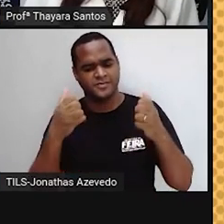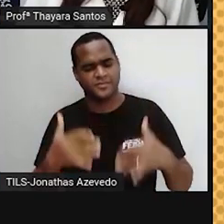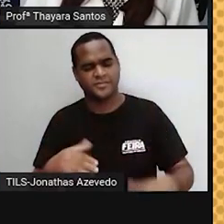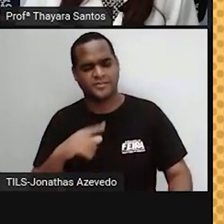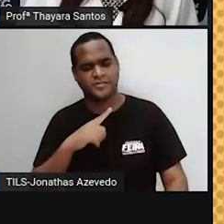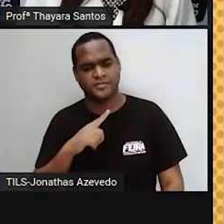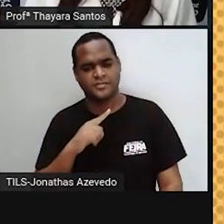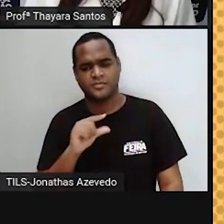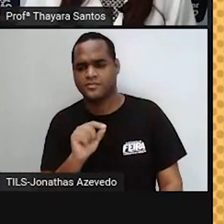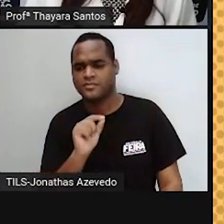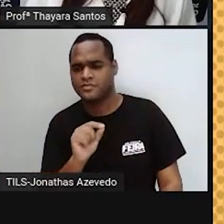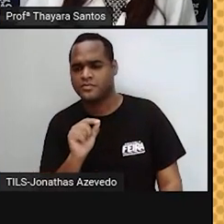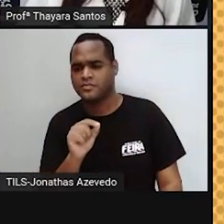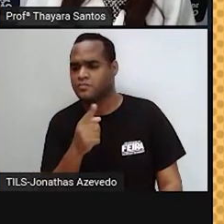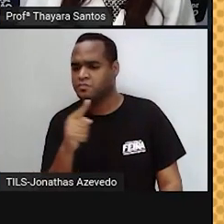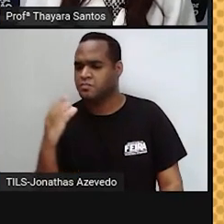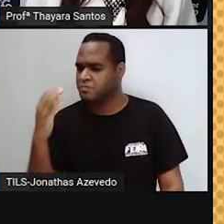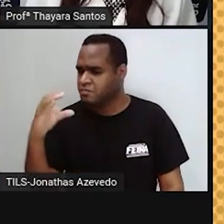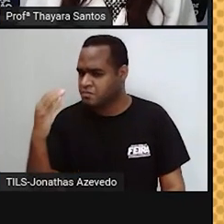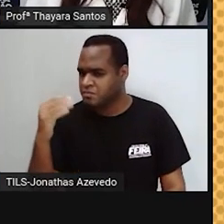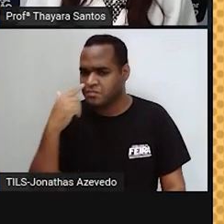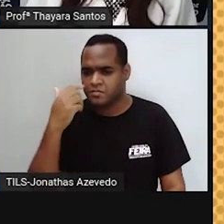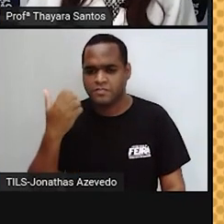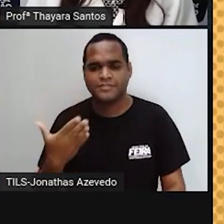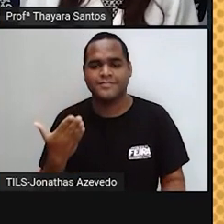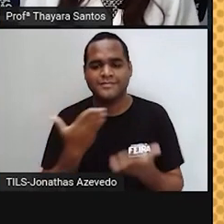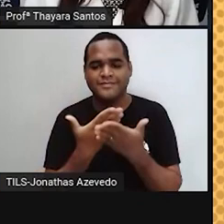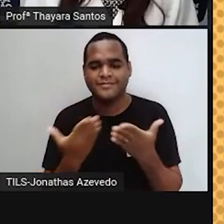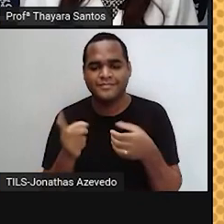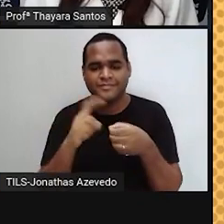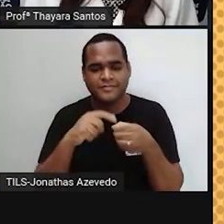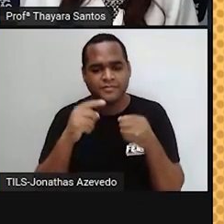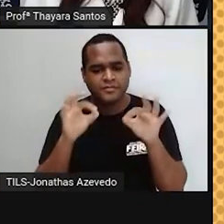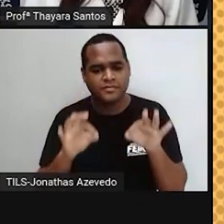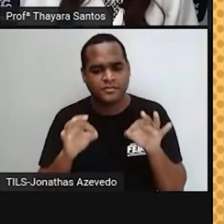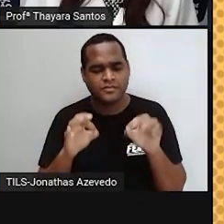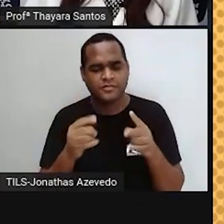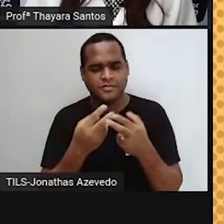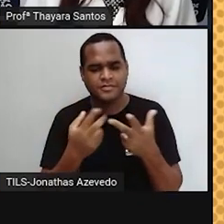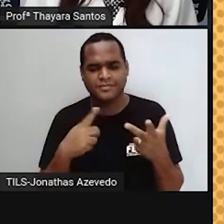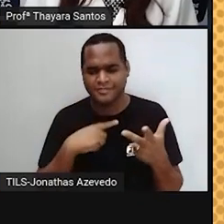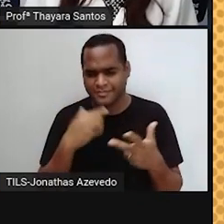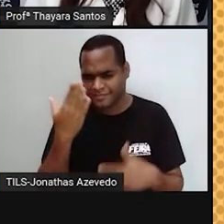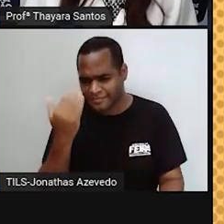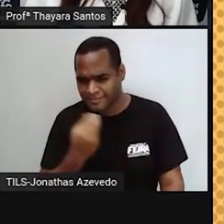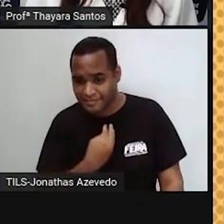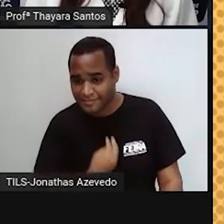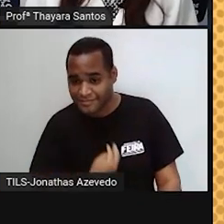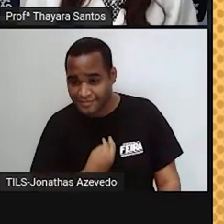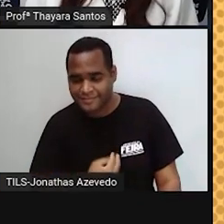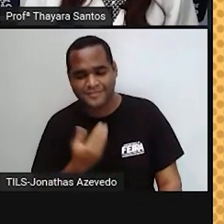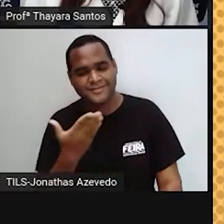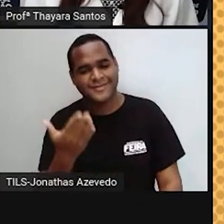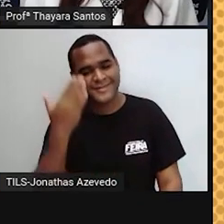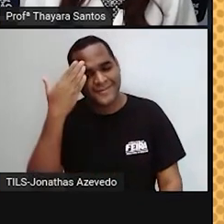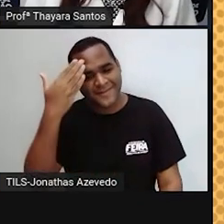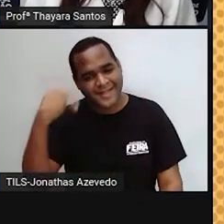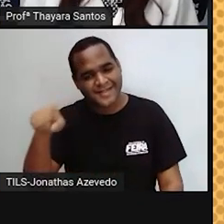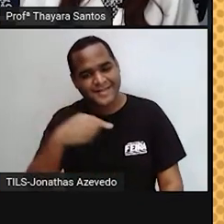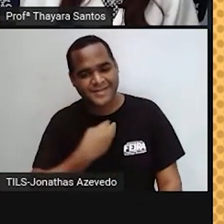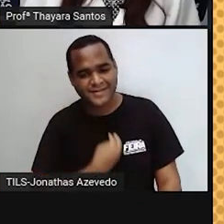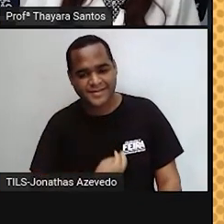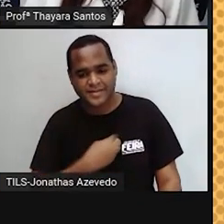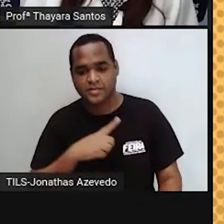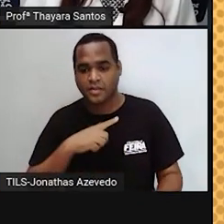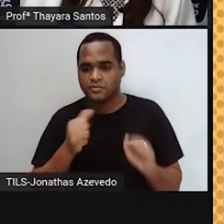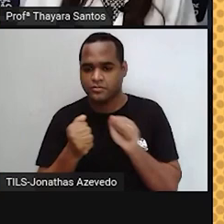de volta aqui para a nossa aula de Ciências. É um prazer enorme ter vocês aqui de novo com a gente. Muito obrigada por estarem aqui, porque a gente